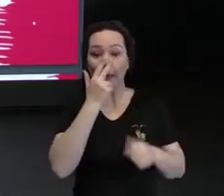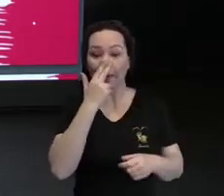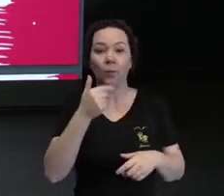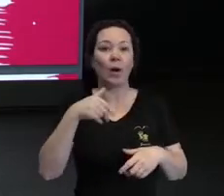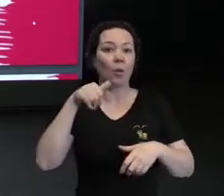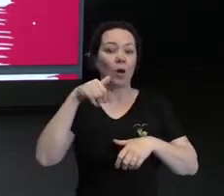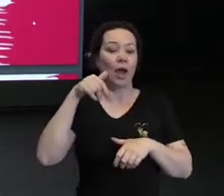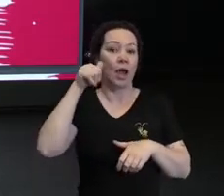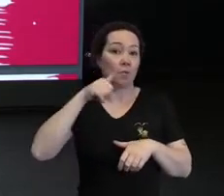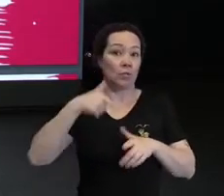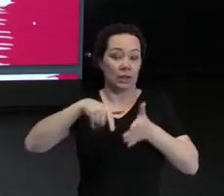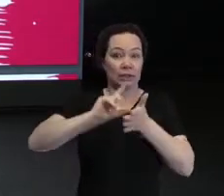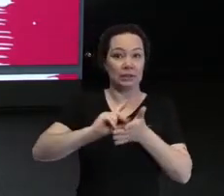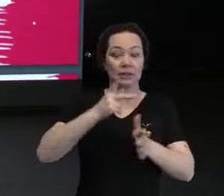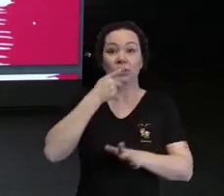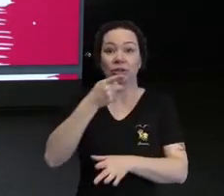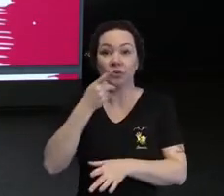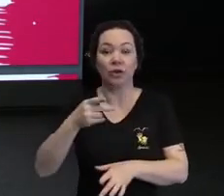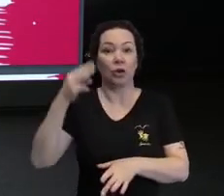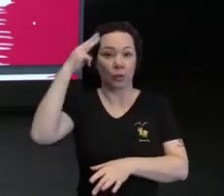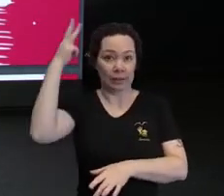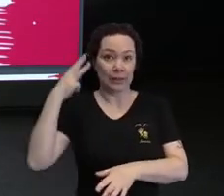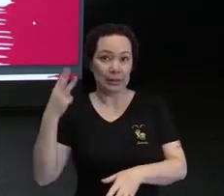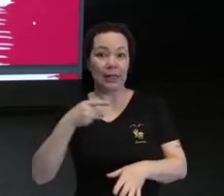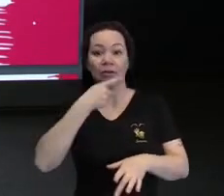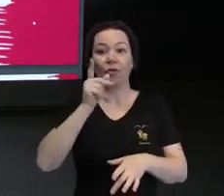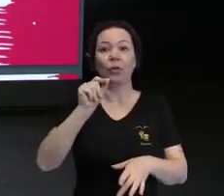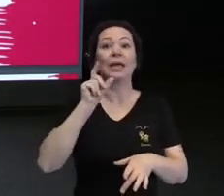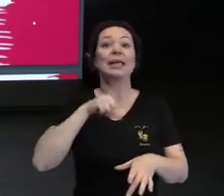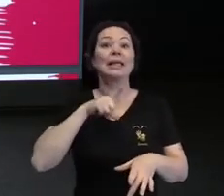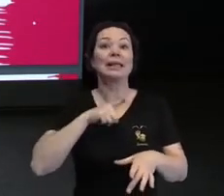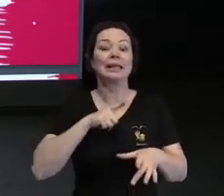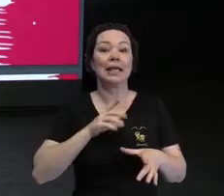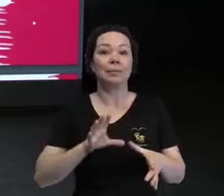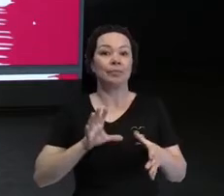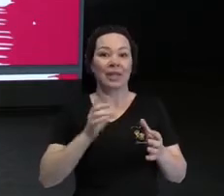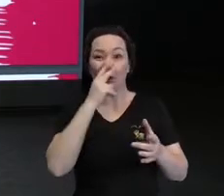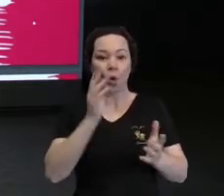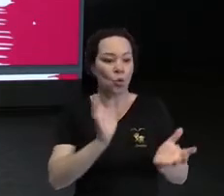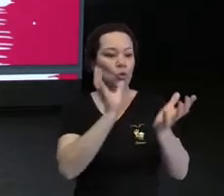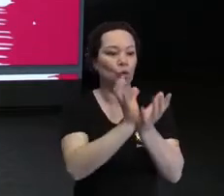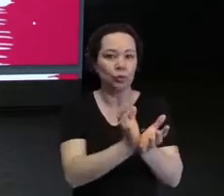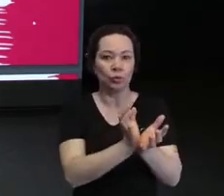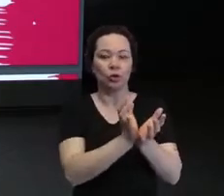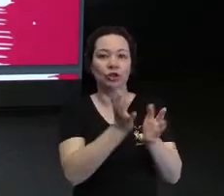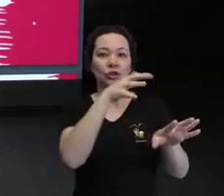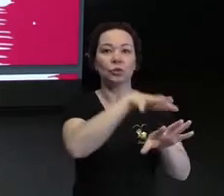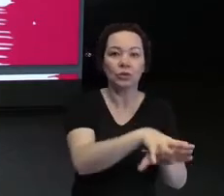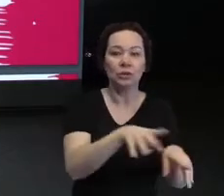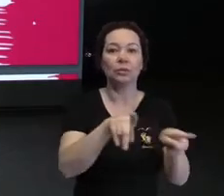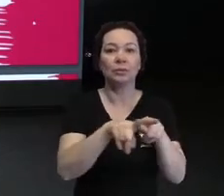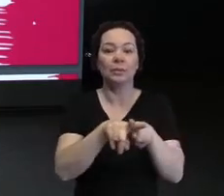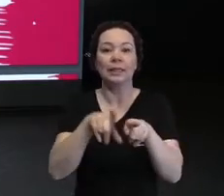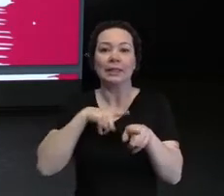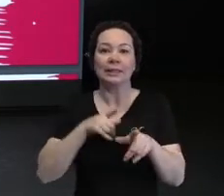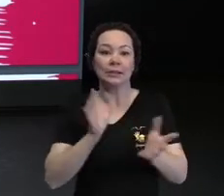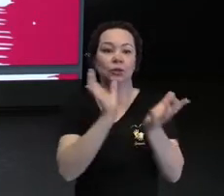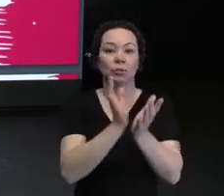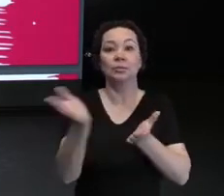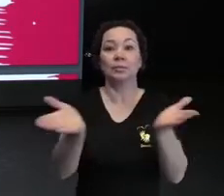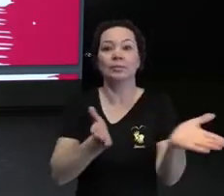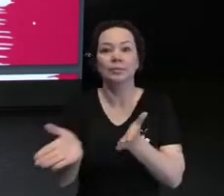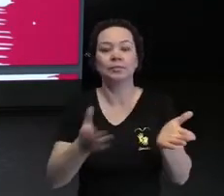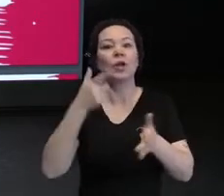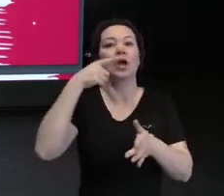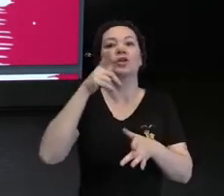do ciclo da exclusão, eu acho que tem o ciclo da acessibilidade também, em que a gente tá aqui desde ontem, o